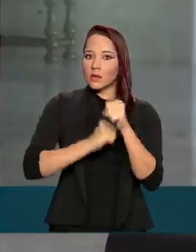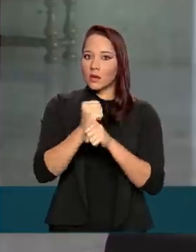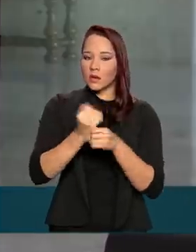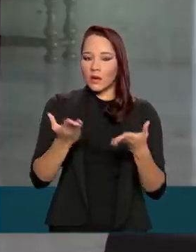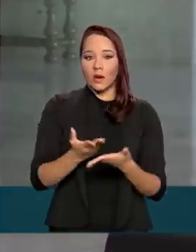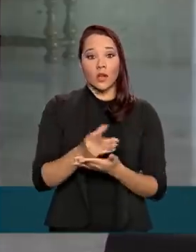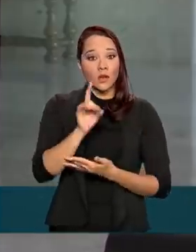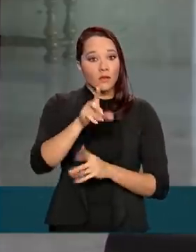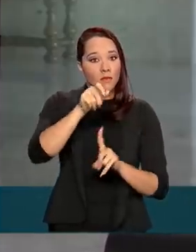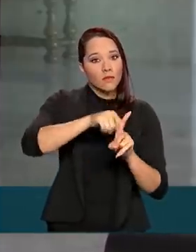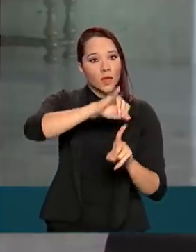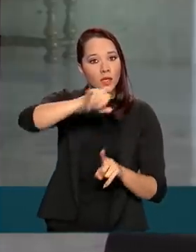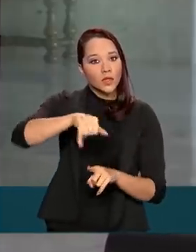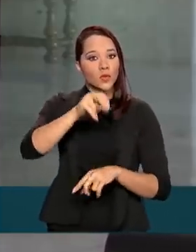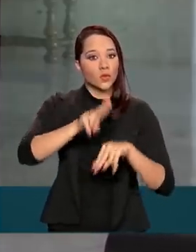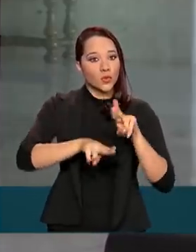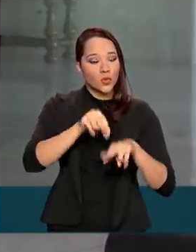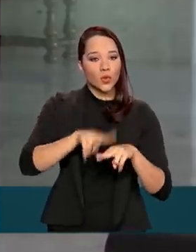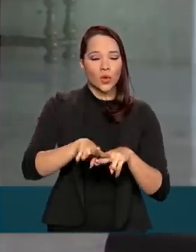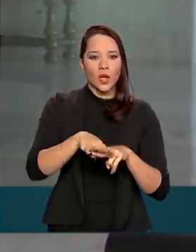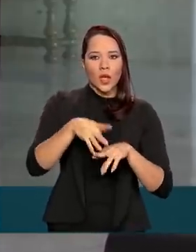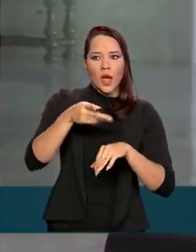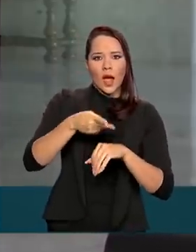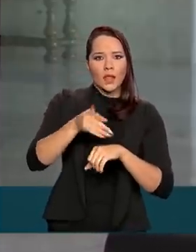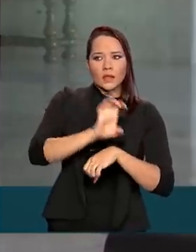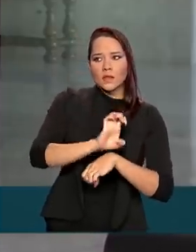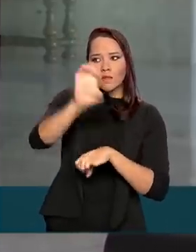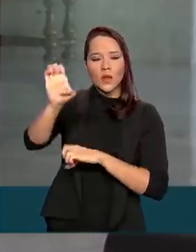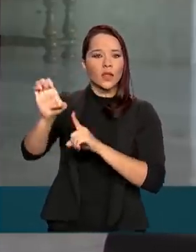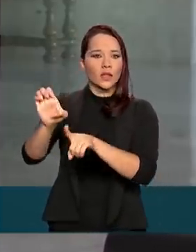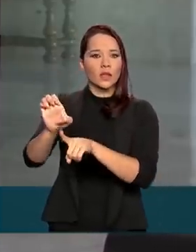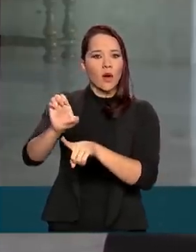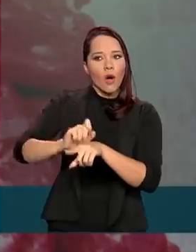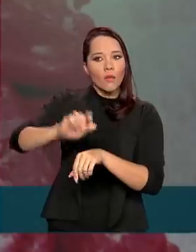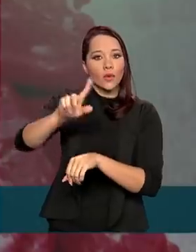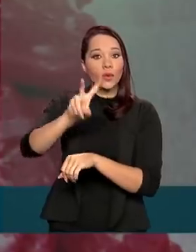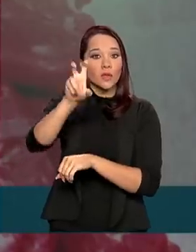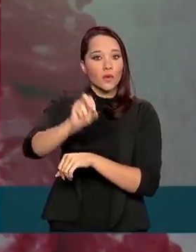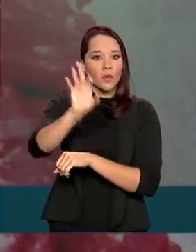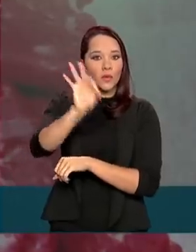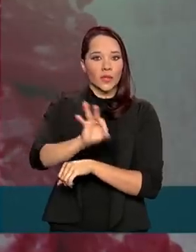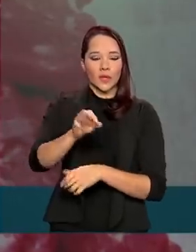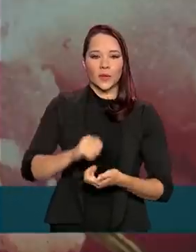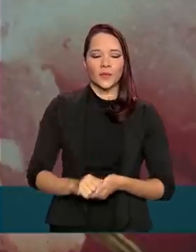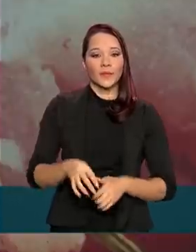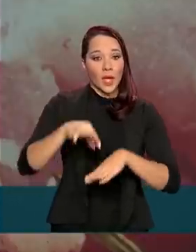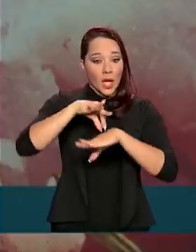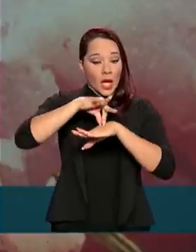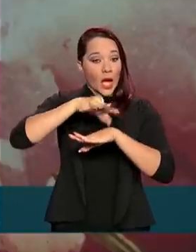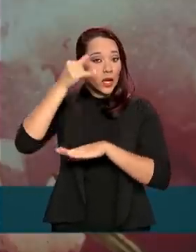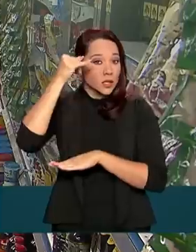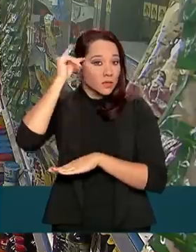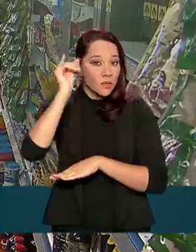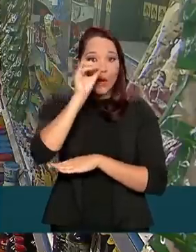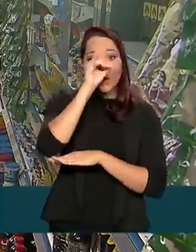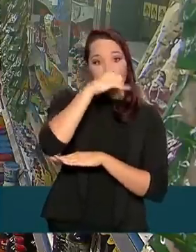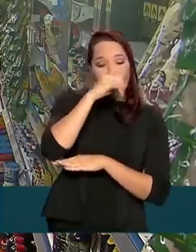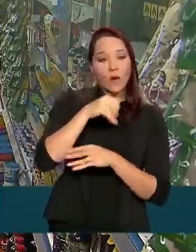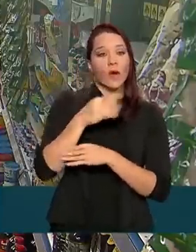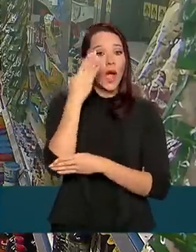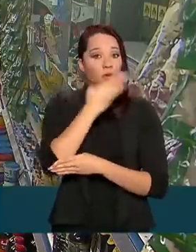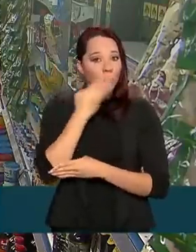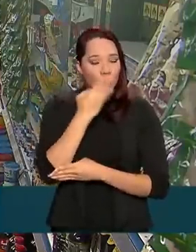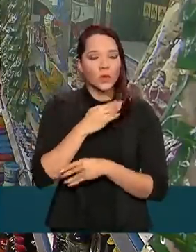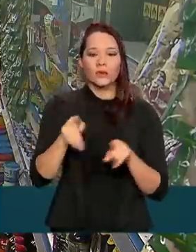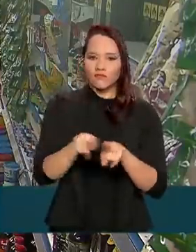mês de junho, as exportações de soja cresceram mais de 50%. As carnes bovinas e suínas e o açúcar